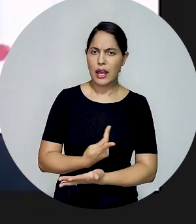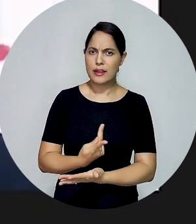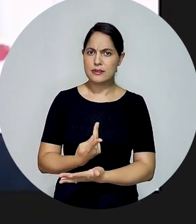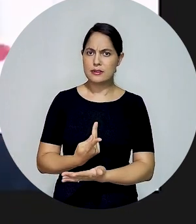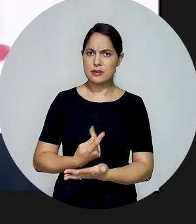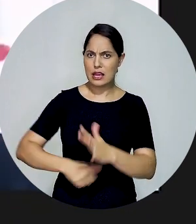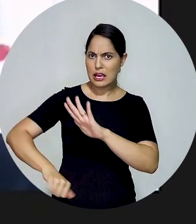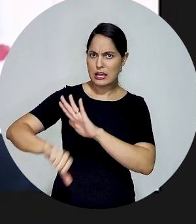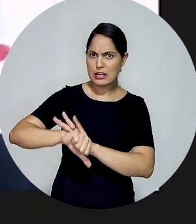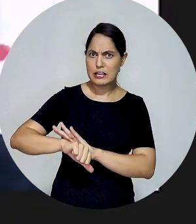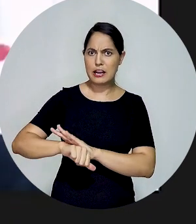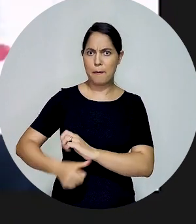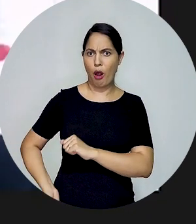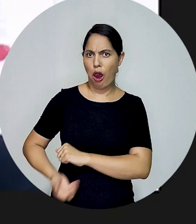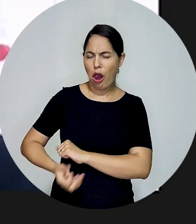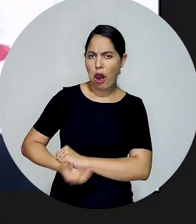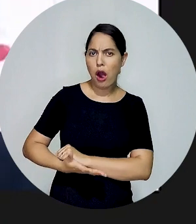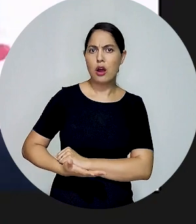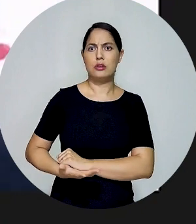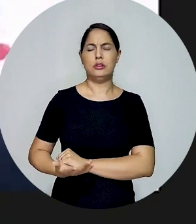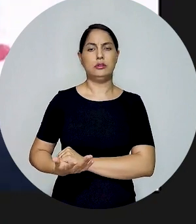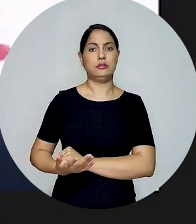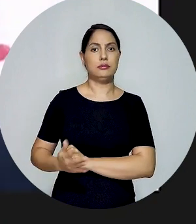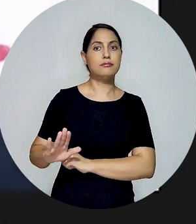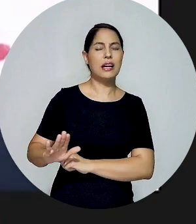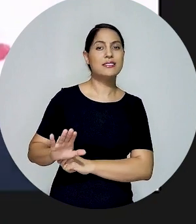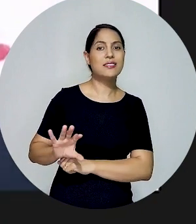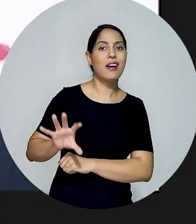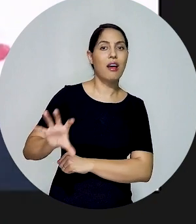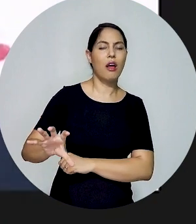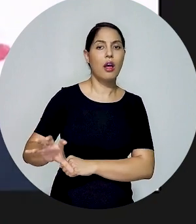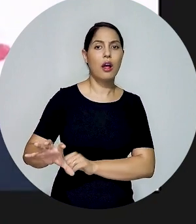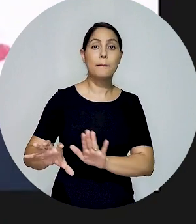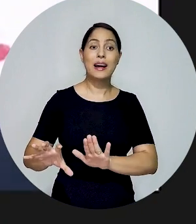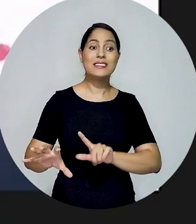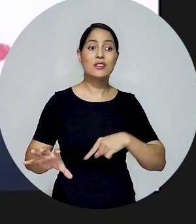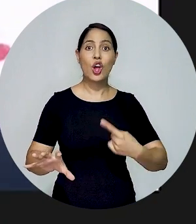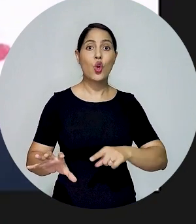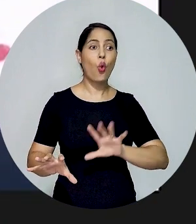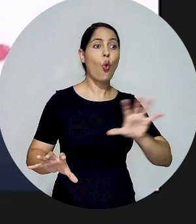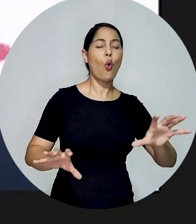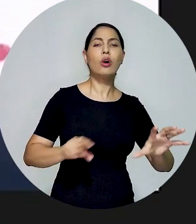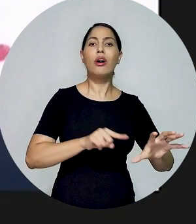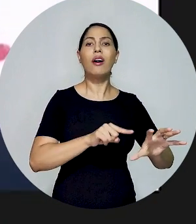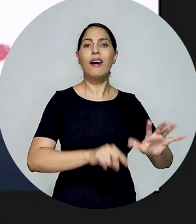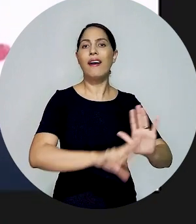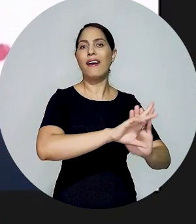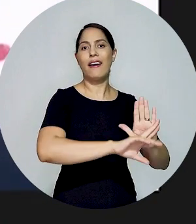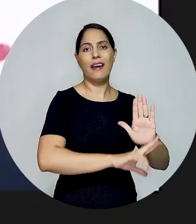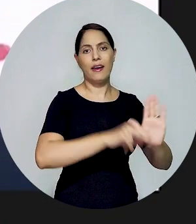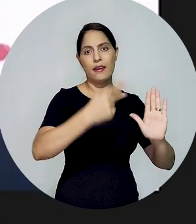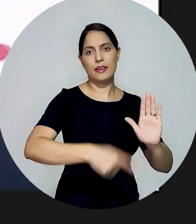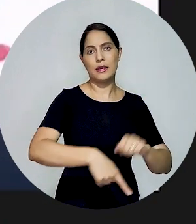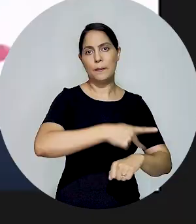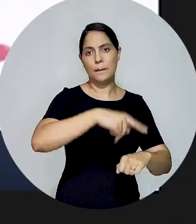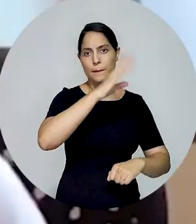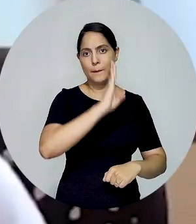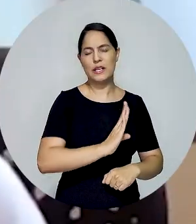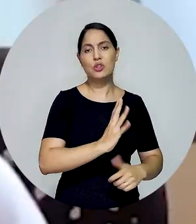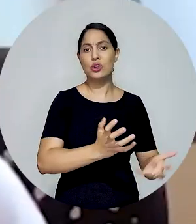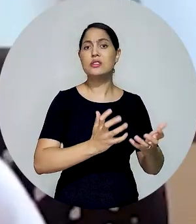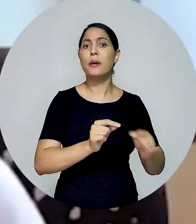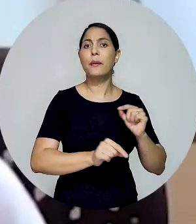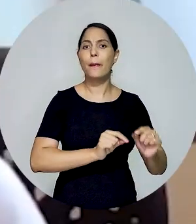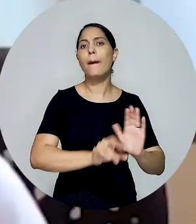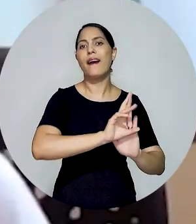são instrumentos de lavagem de dinheiro, mas que não tem nada a ver com o mercado regulado que a gente pretende construir no nosso país.